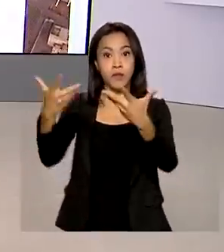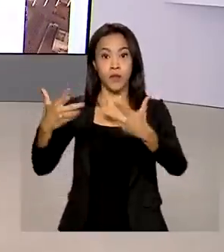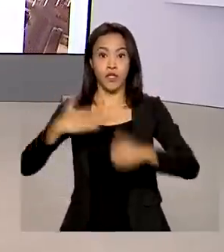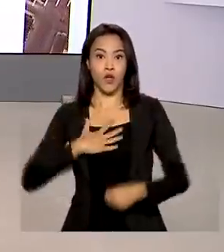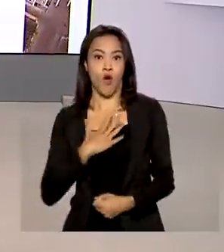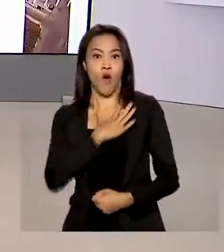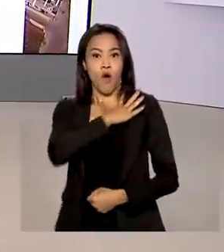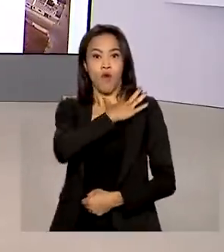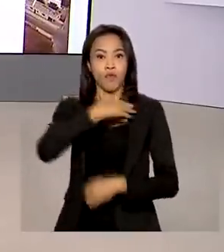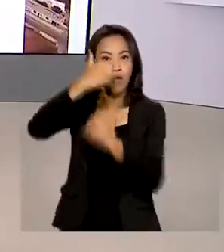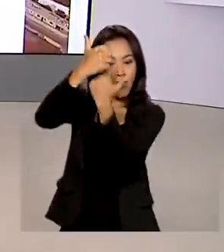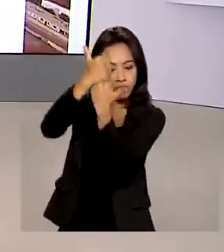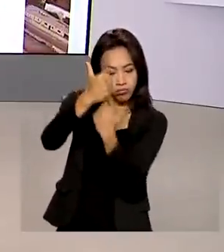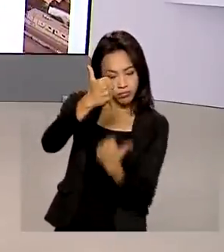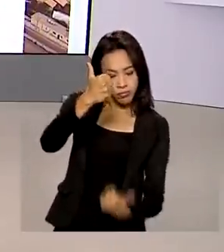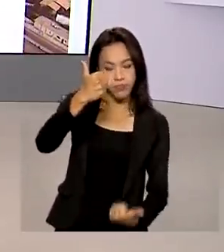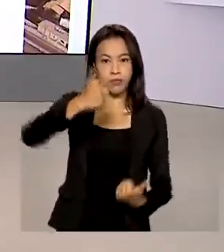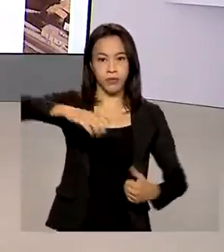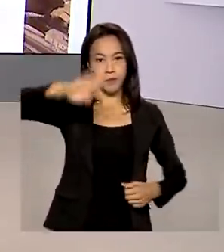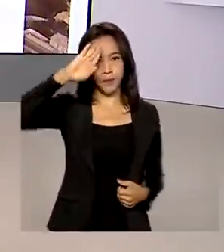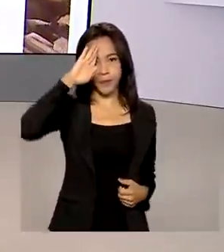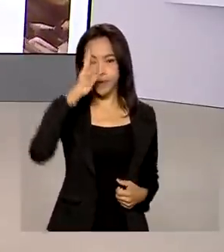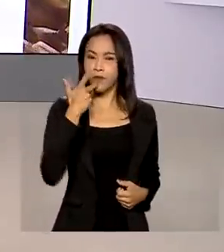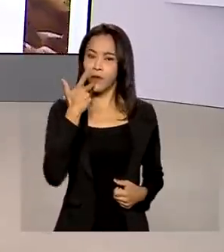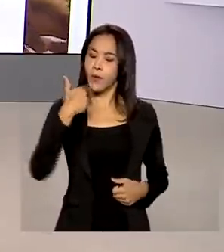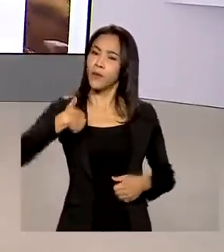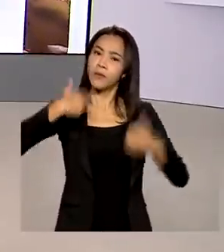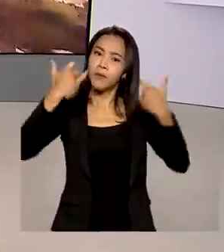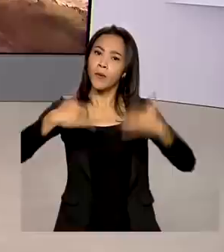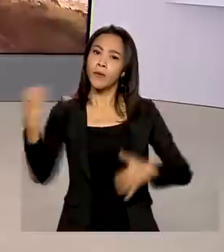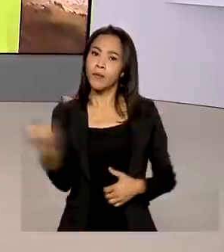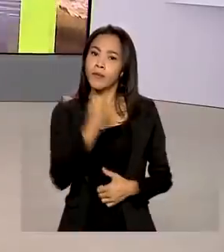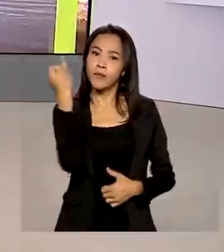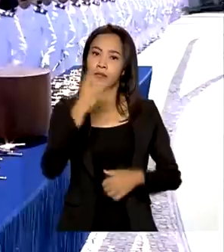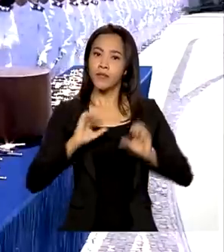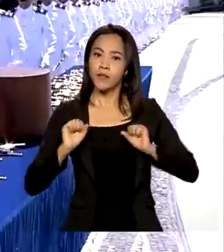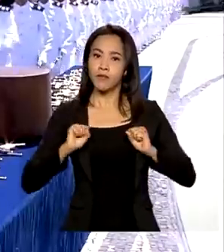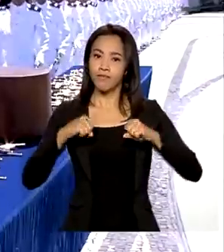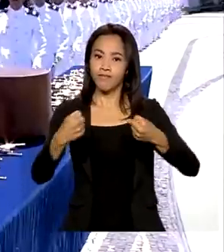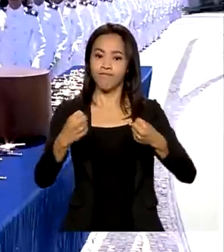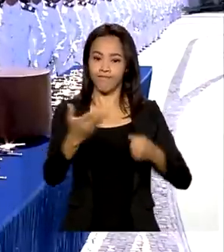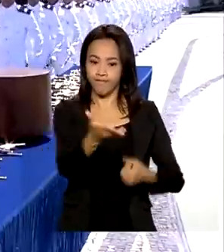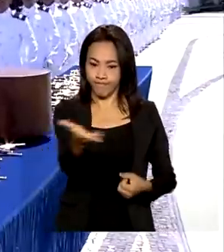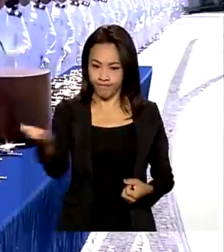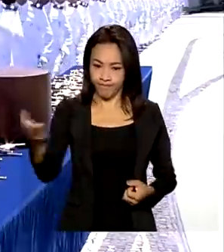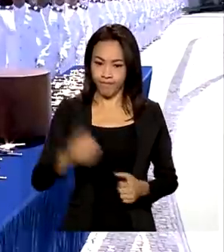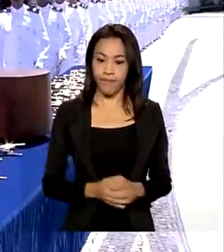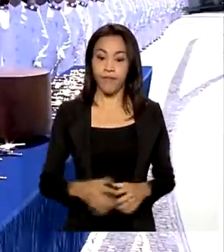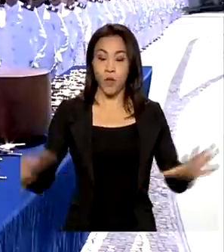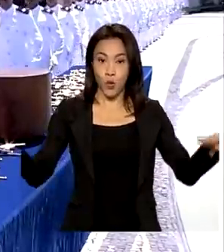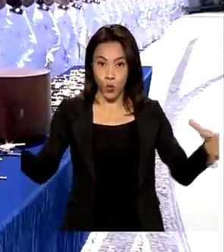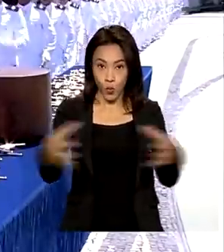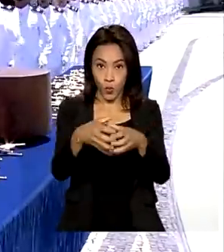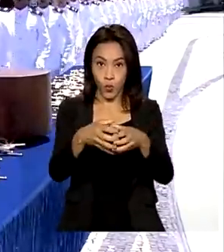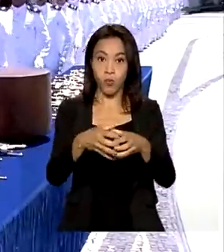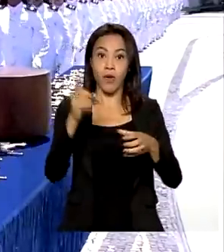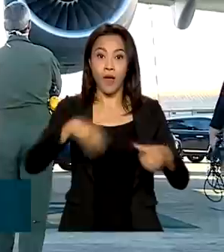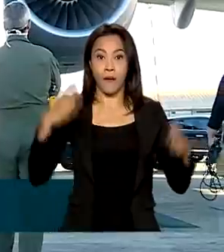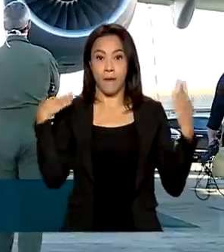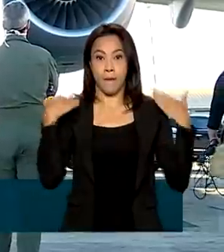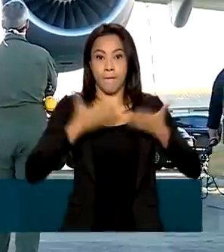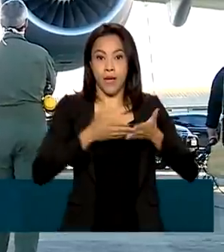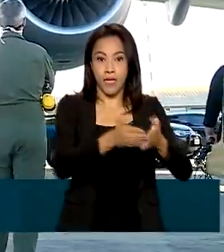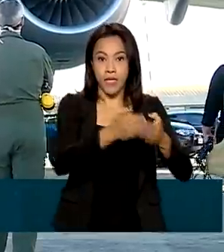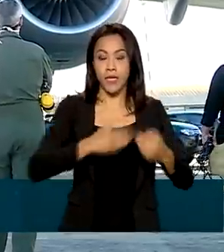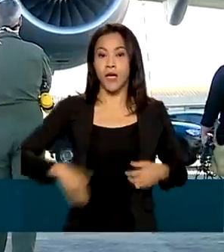oficiais generais e destacou o papel das Forças Armadas para o país. As Forças Armadas são formadas pela Marinha,